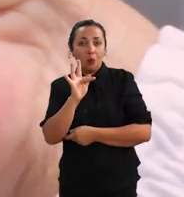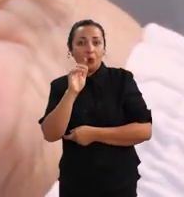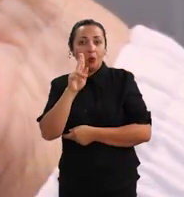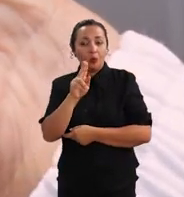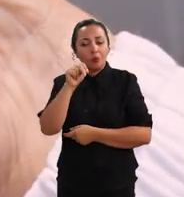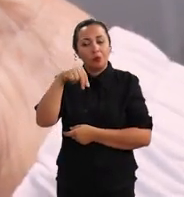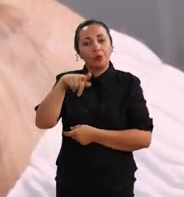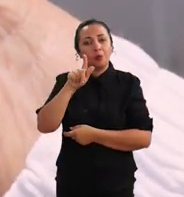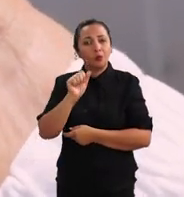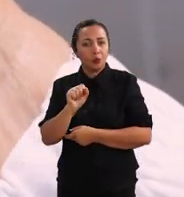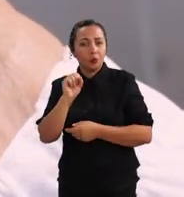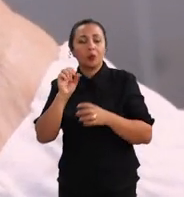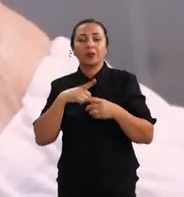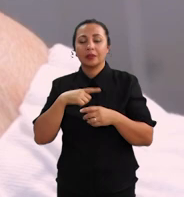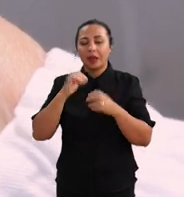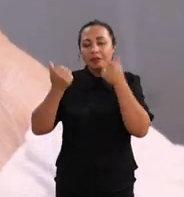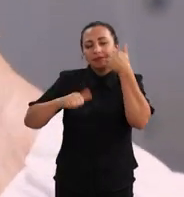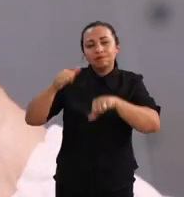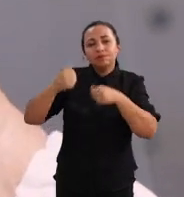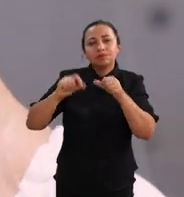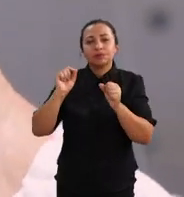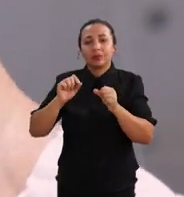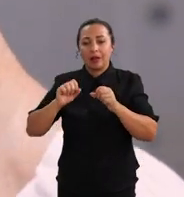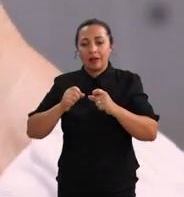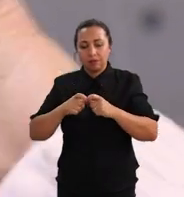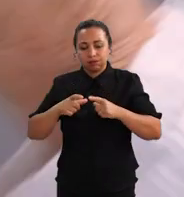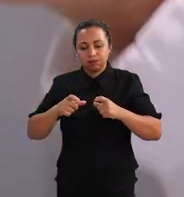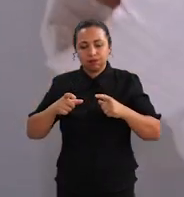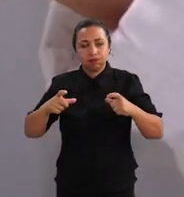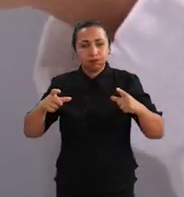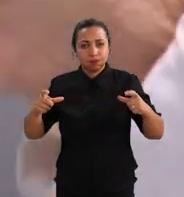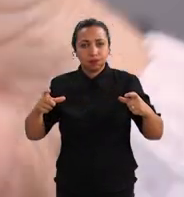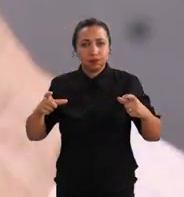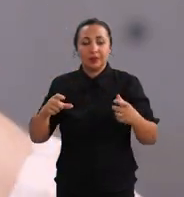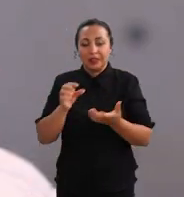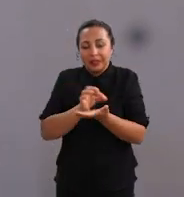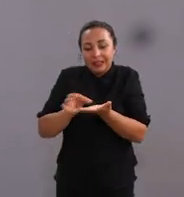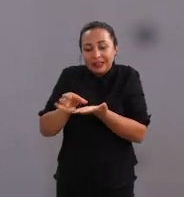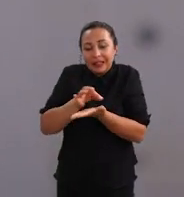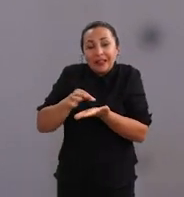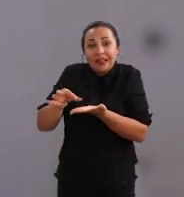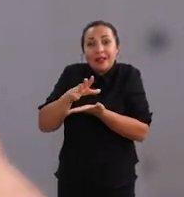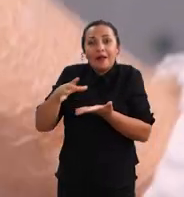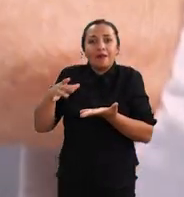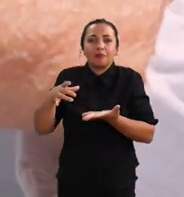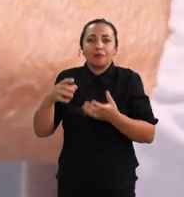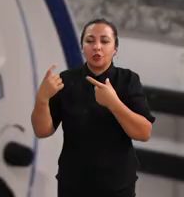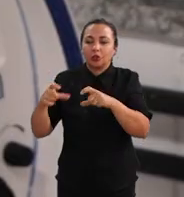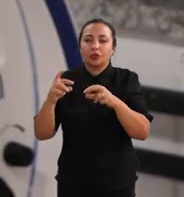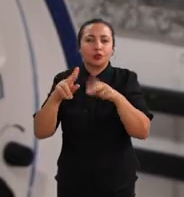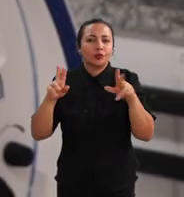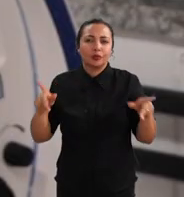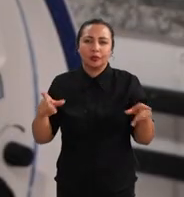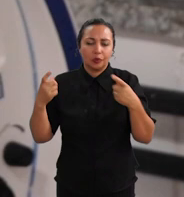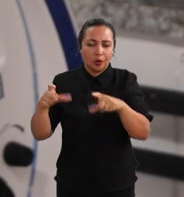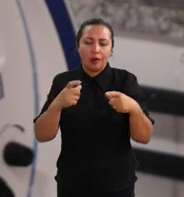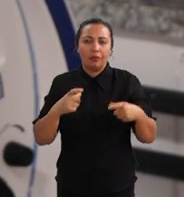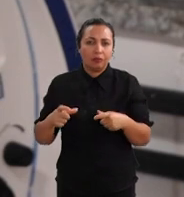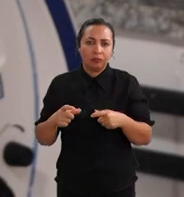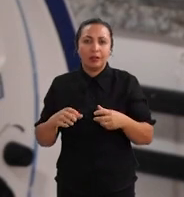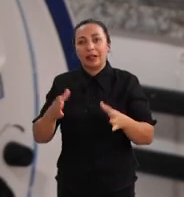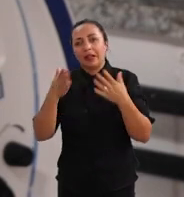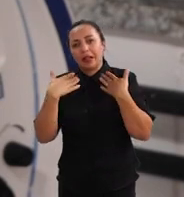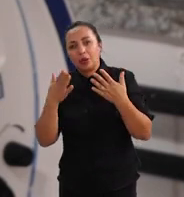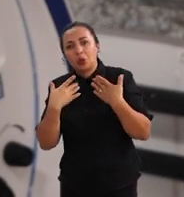os fungos, o que a gente tem avaliado atualmente é o crescimento desses micro-organismos em diferentes condições, tanto de